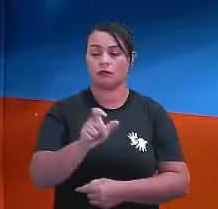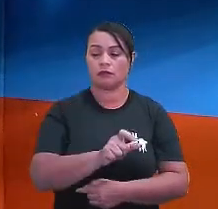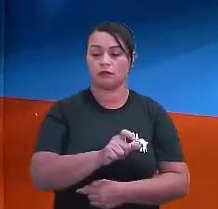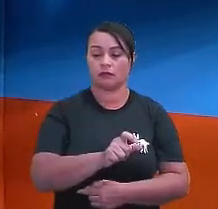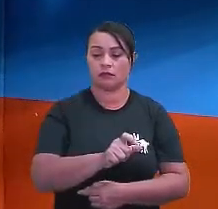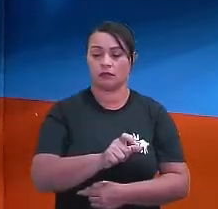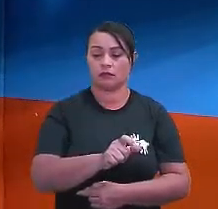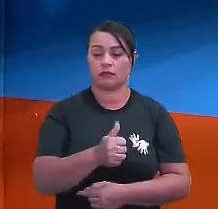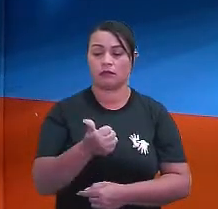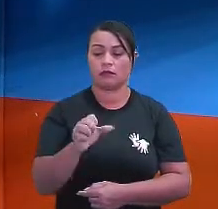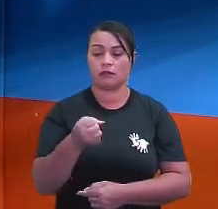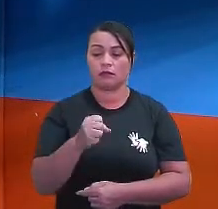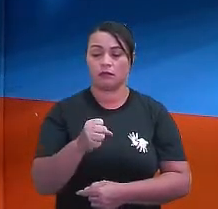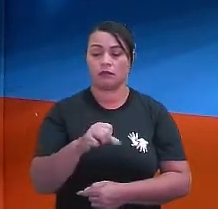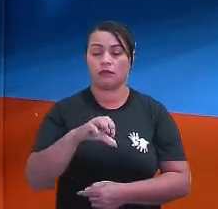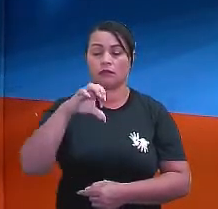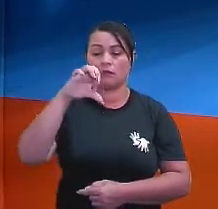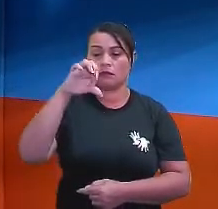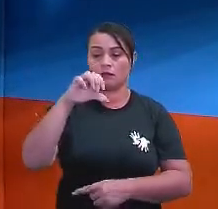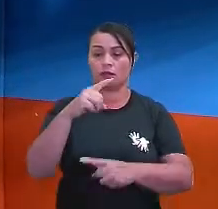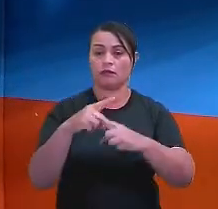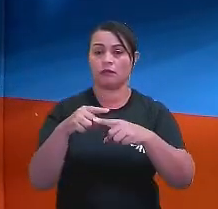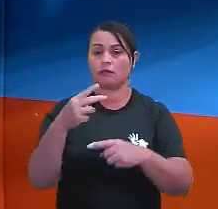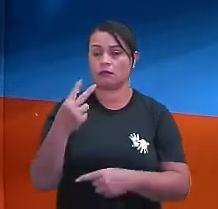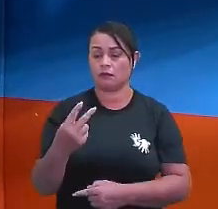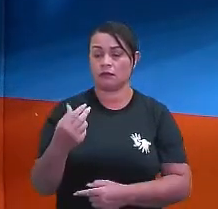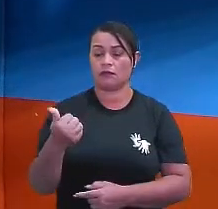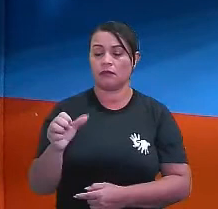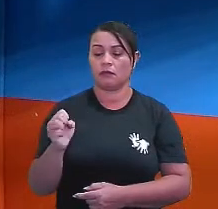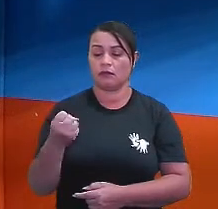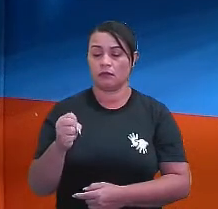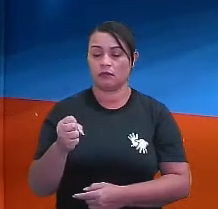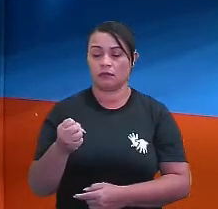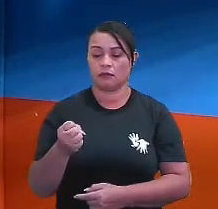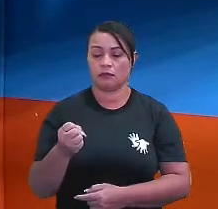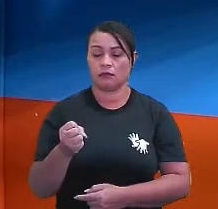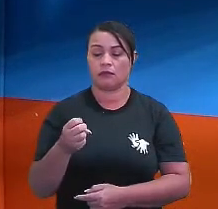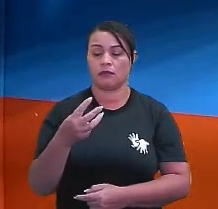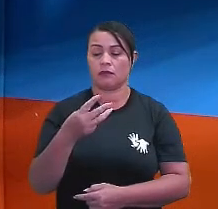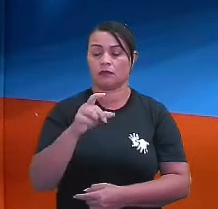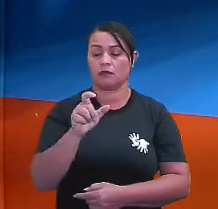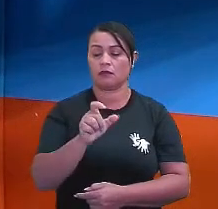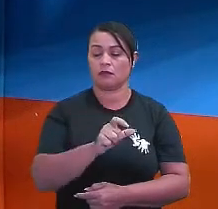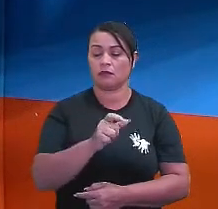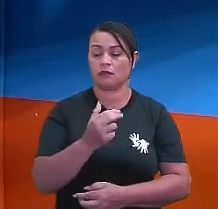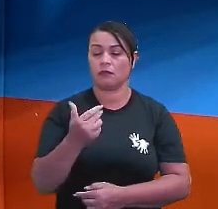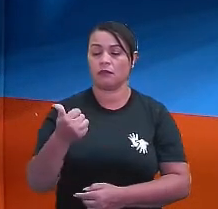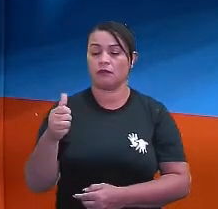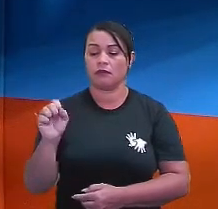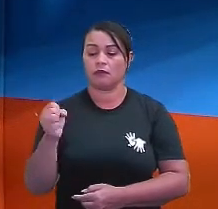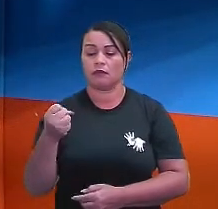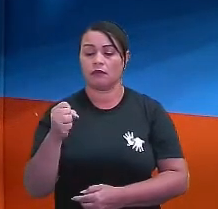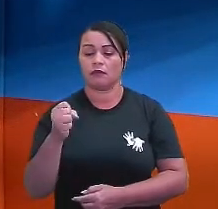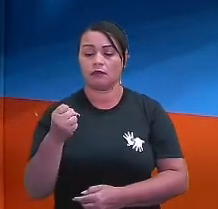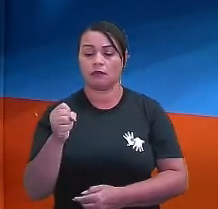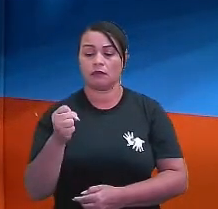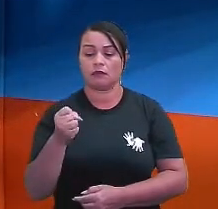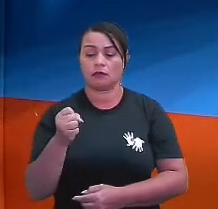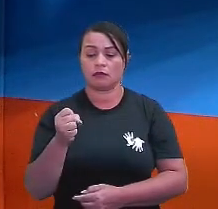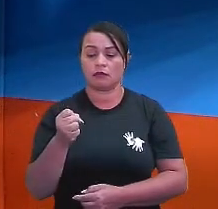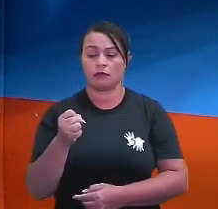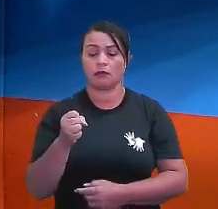igual a 18, porque 9 vezes 2, 18. 3X é igual a 18, né? E aí, o que é que a gente vai fazer?